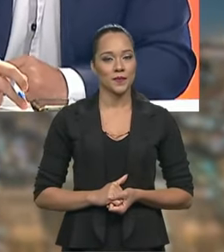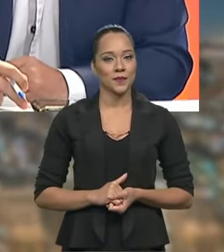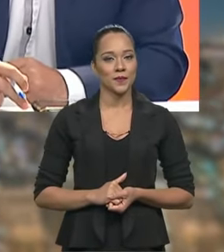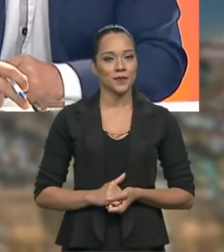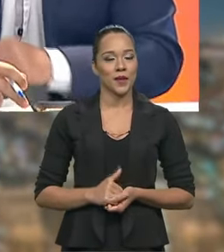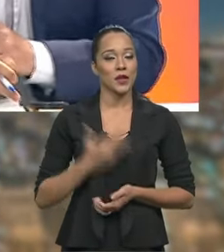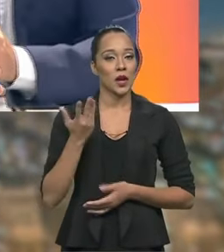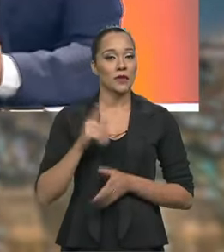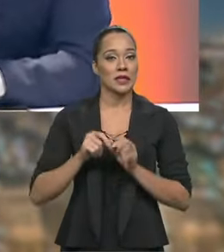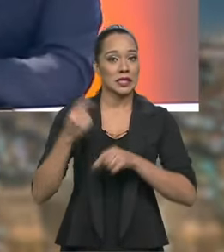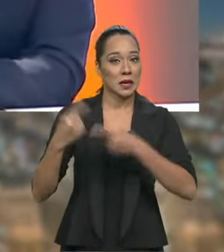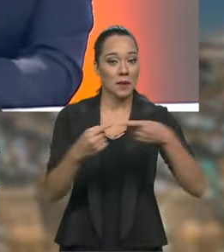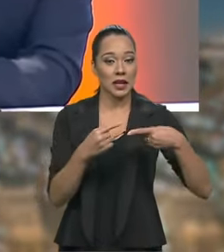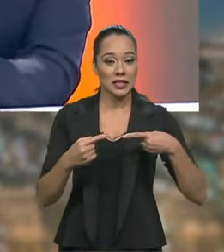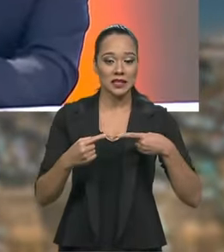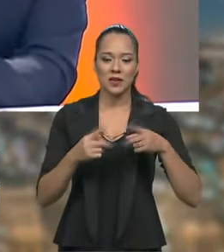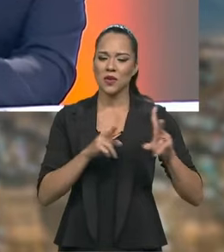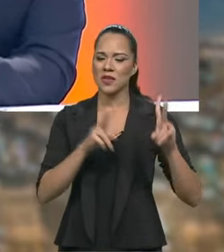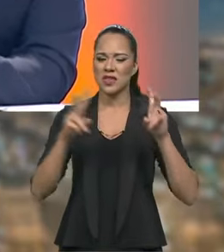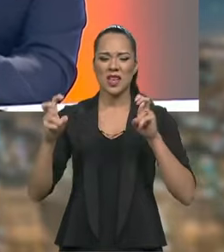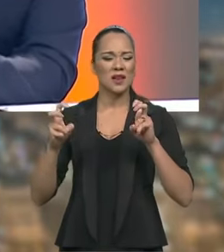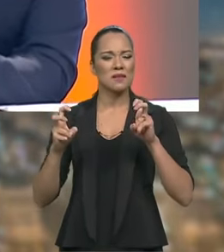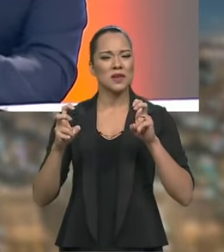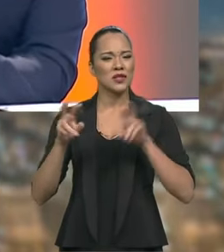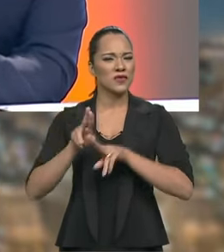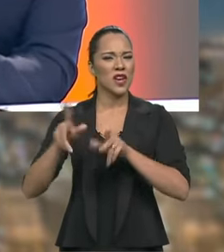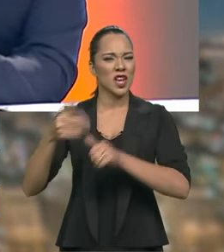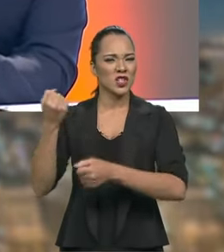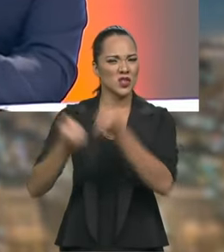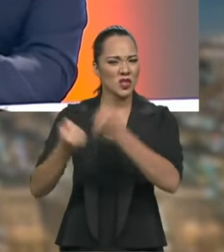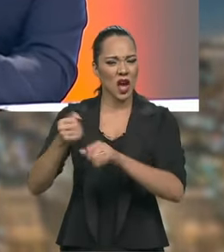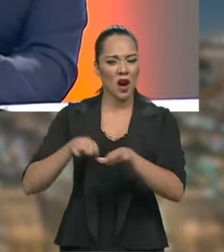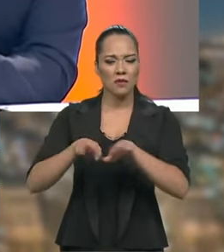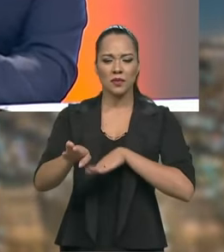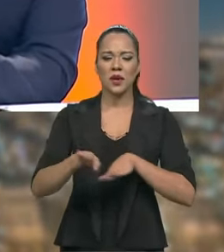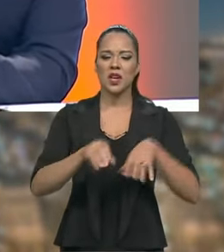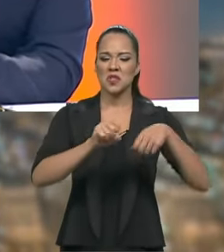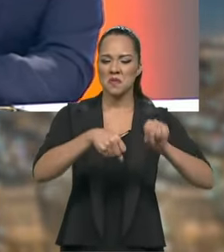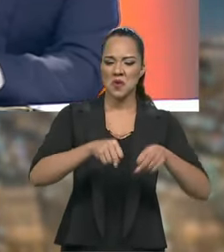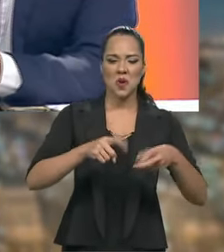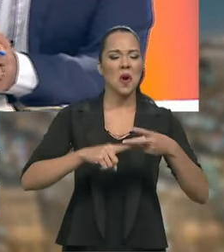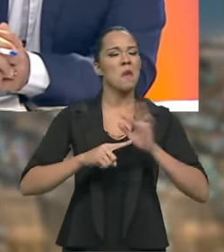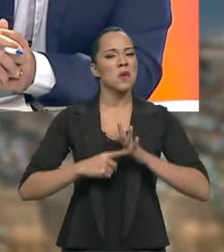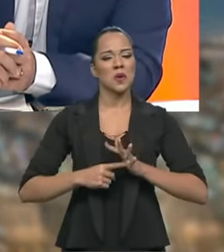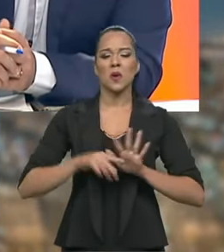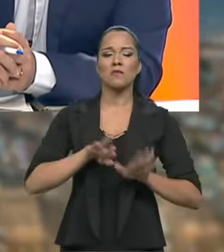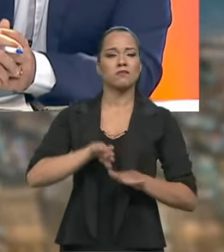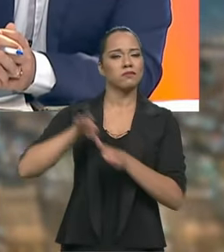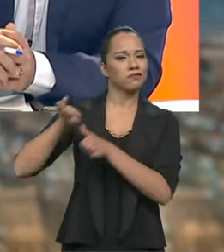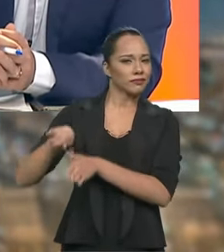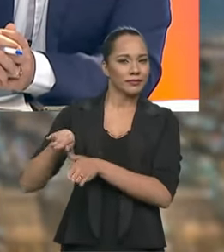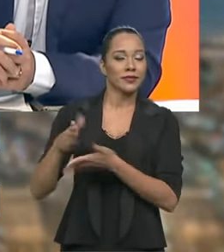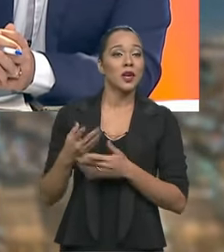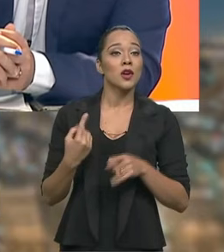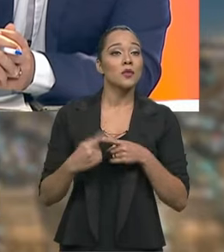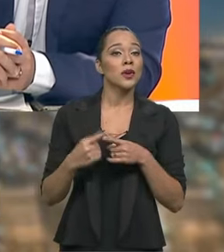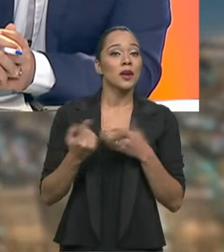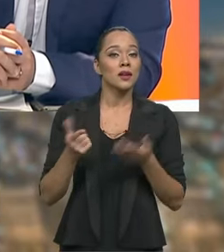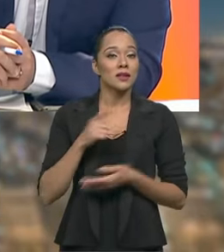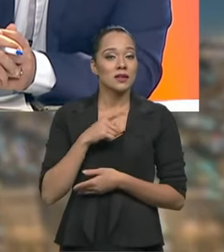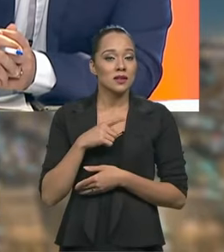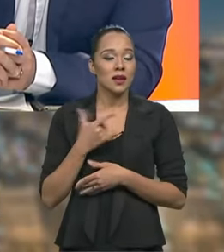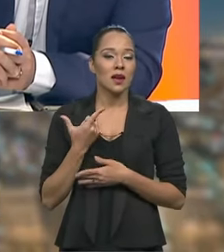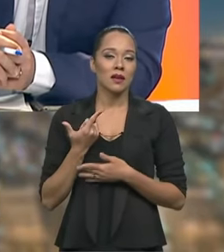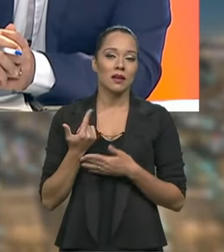fazer esse debate aqui saindo do tema automobilismo e até de motociclismo e até de motores porque a gente tem